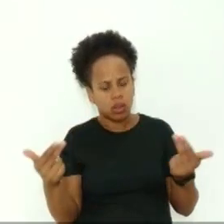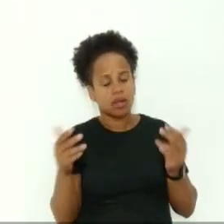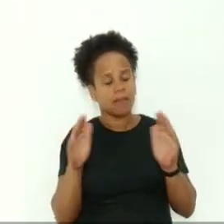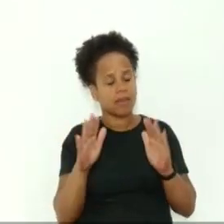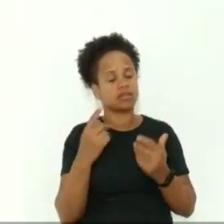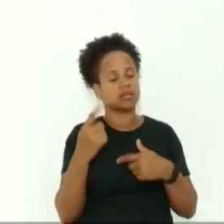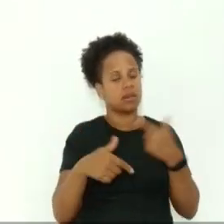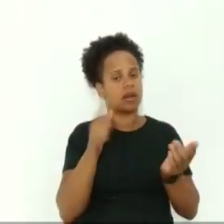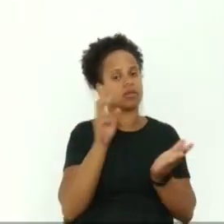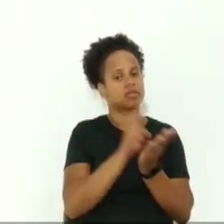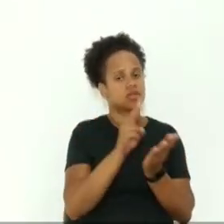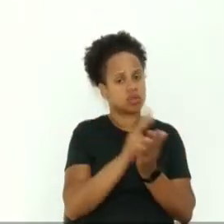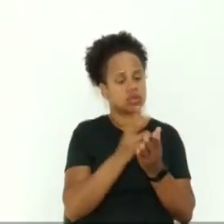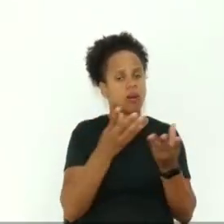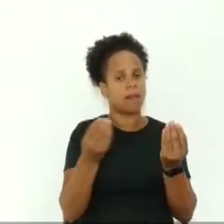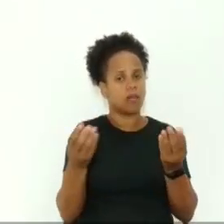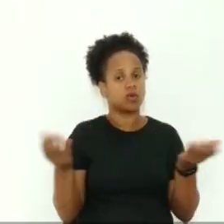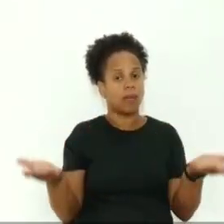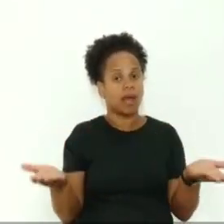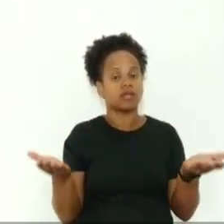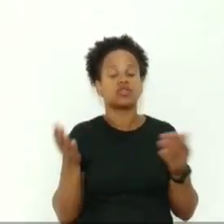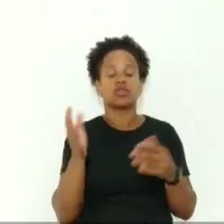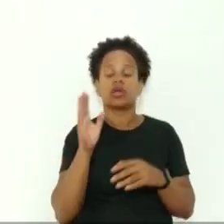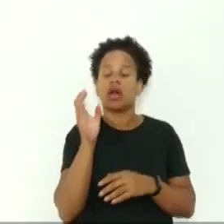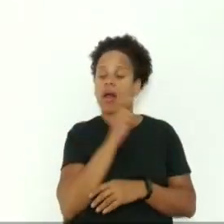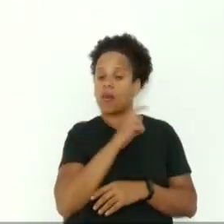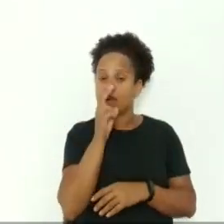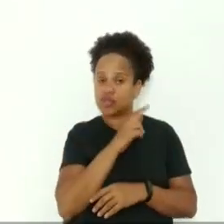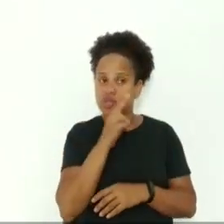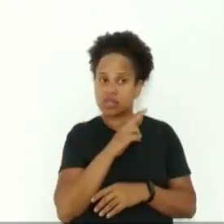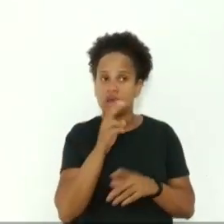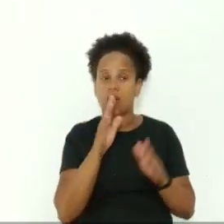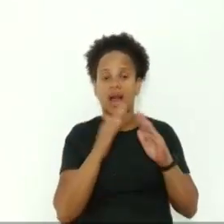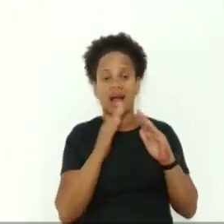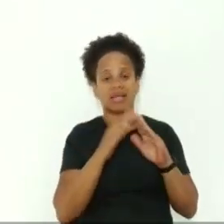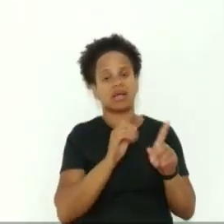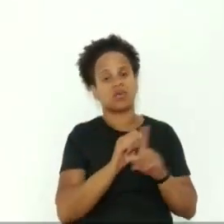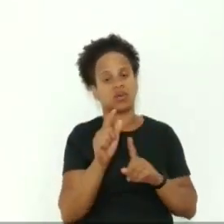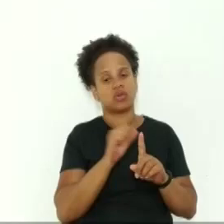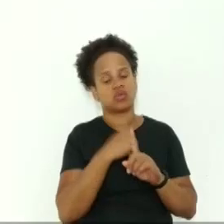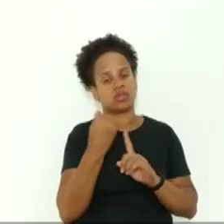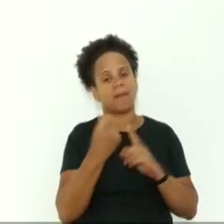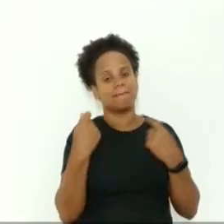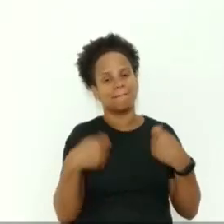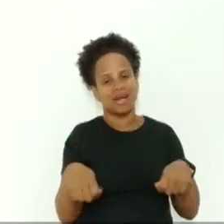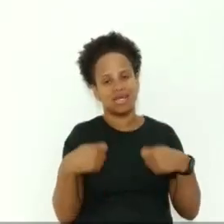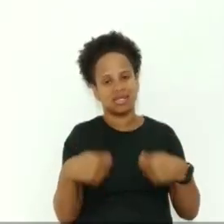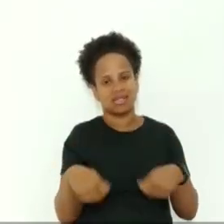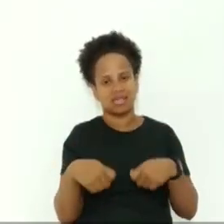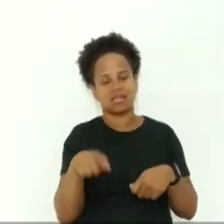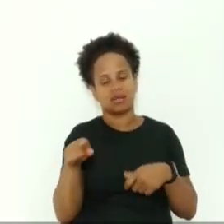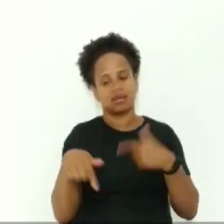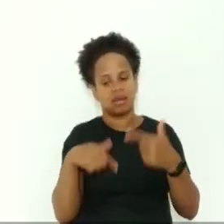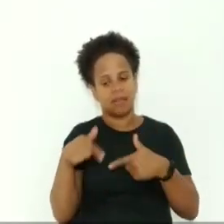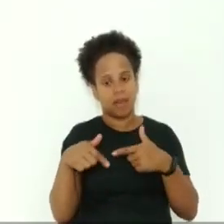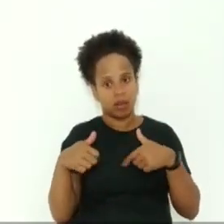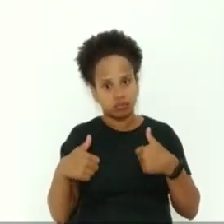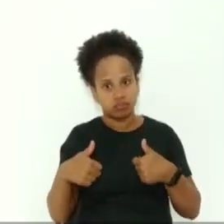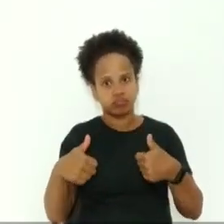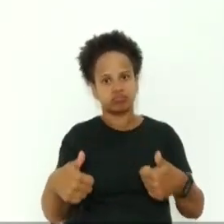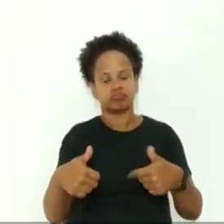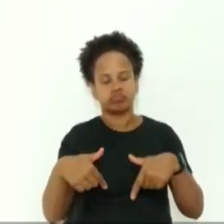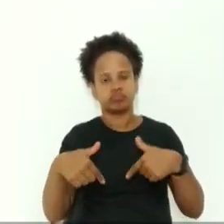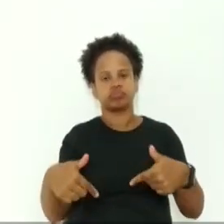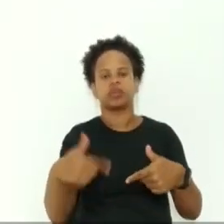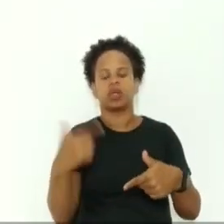de uma maneira emergencial a moradia o aluguel social se faz necessário para que o trabalho se efetive então é